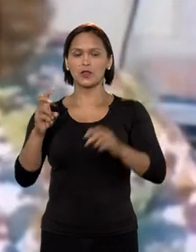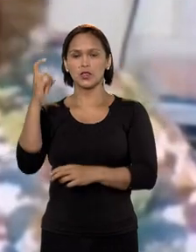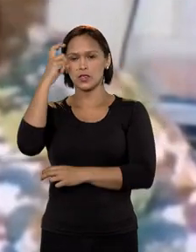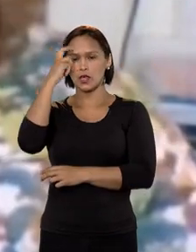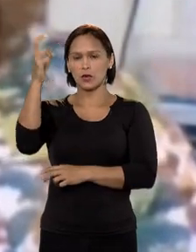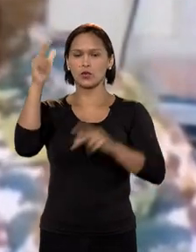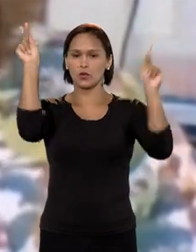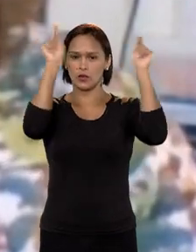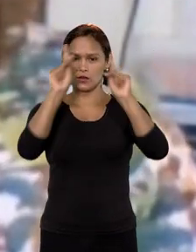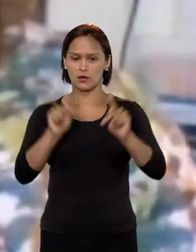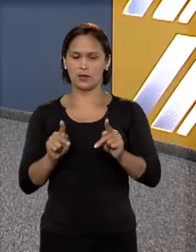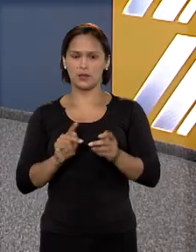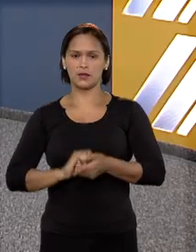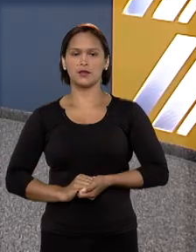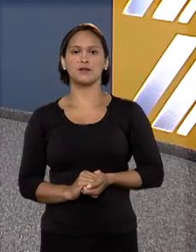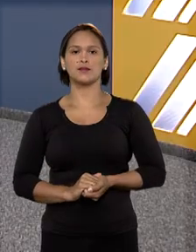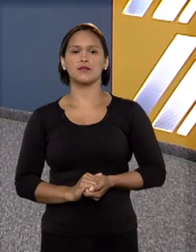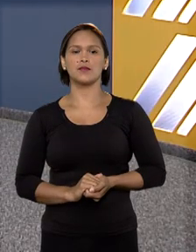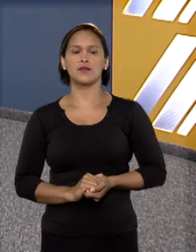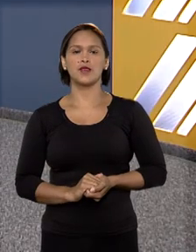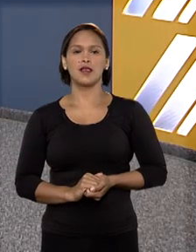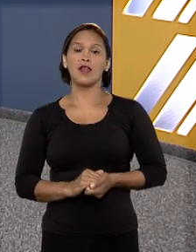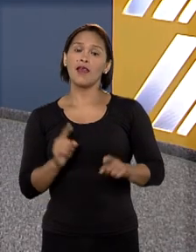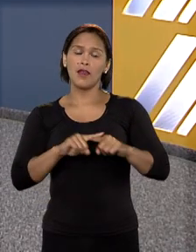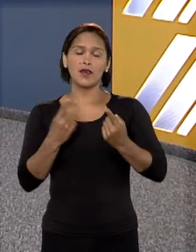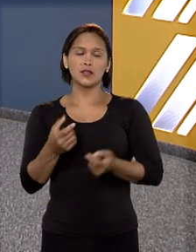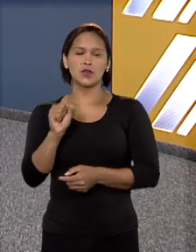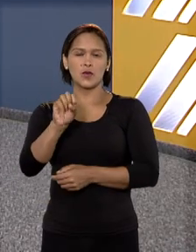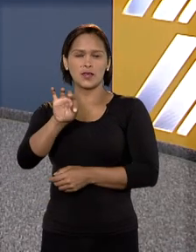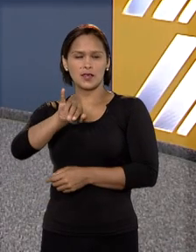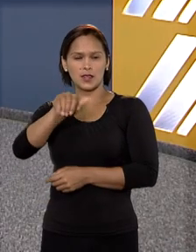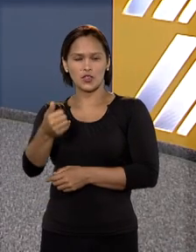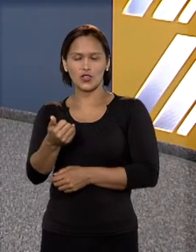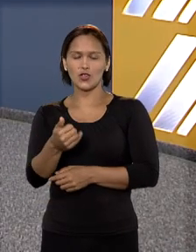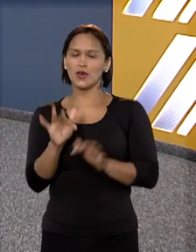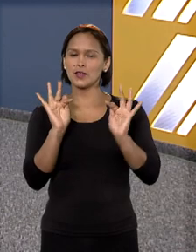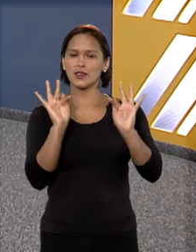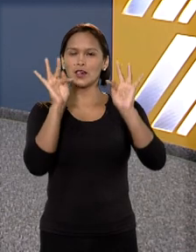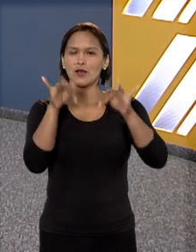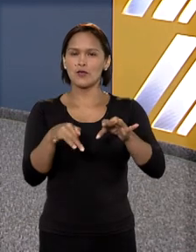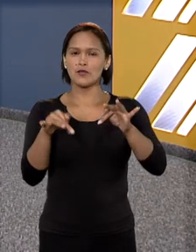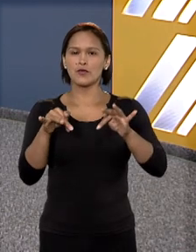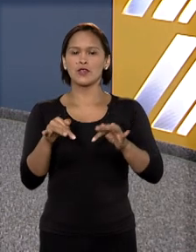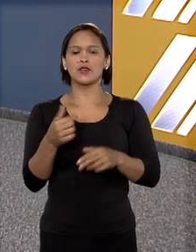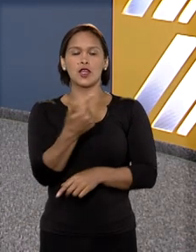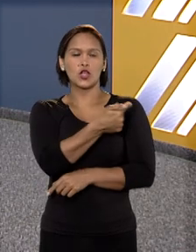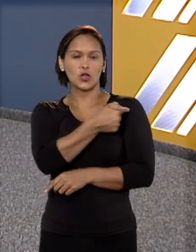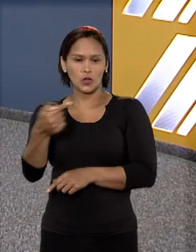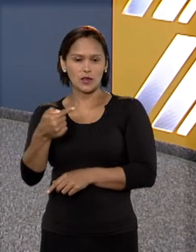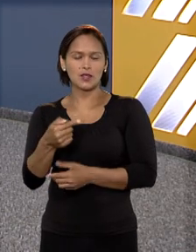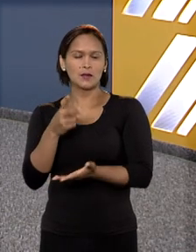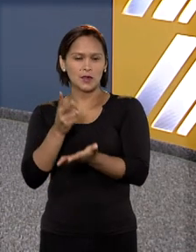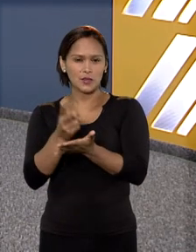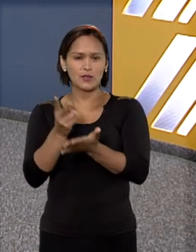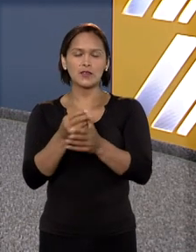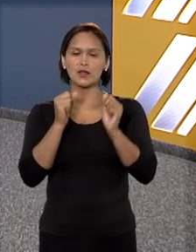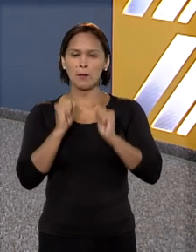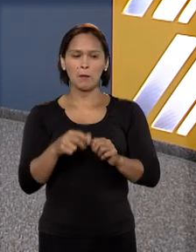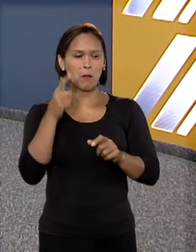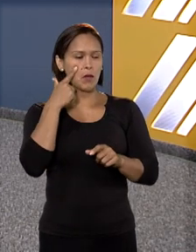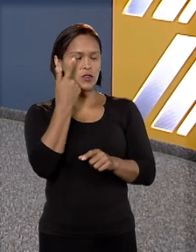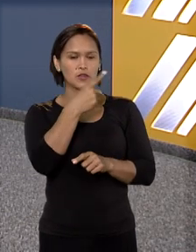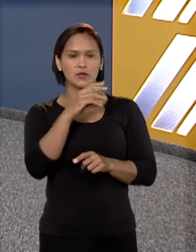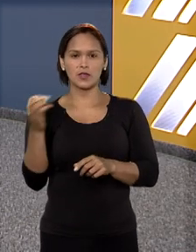da cultura da paz. É isso. O STJ Notícias chega ao fim. Toda semana você acompanha aqui